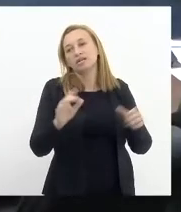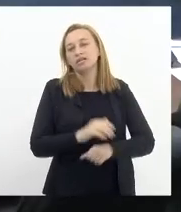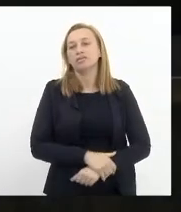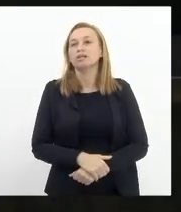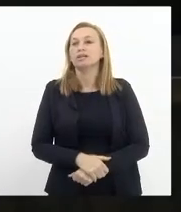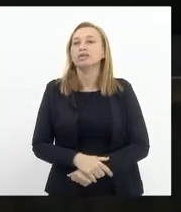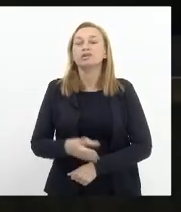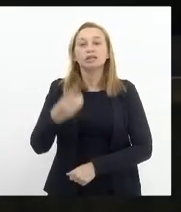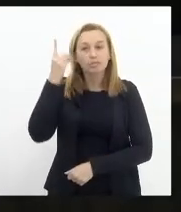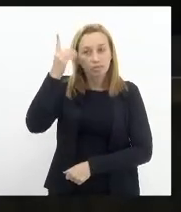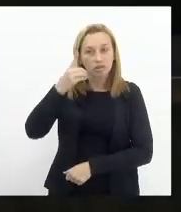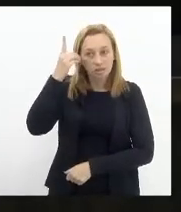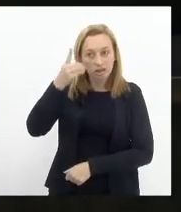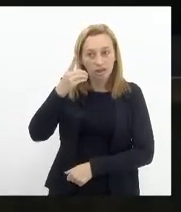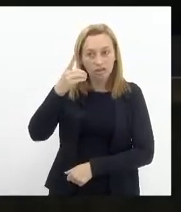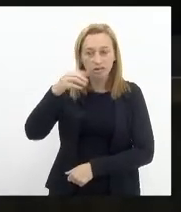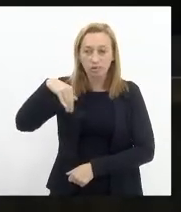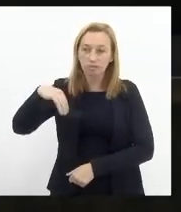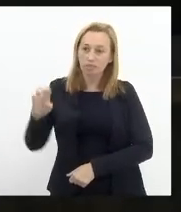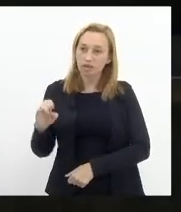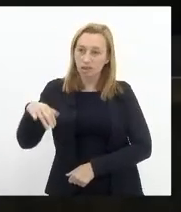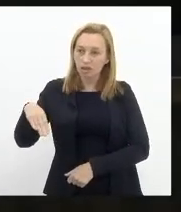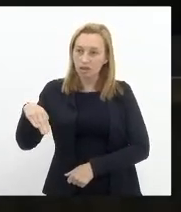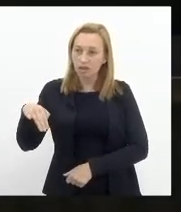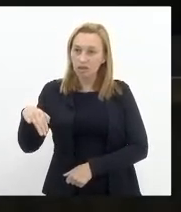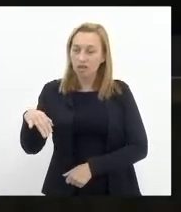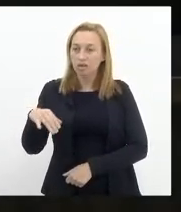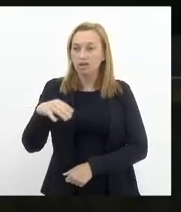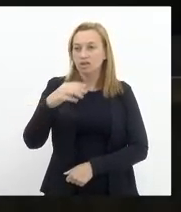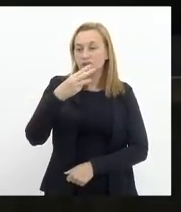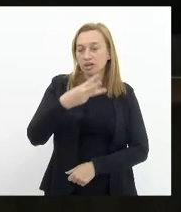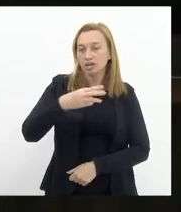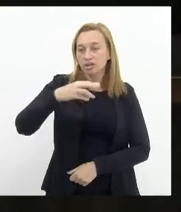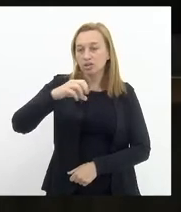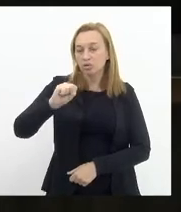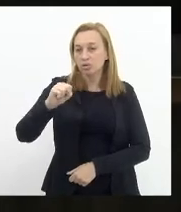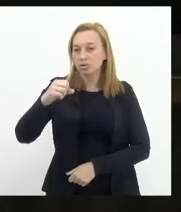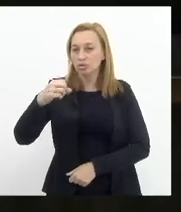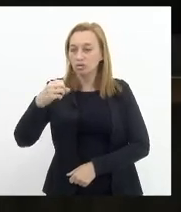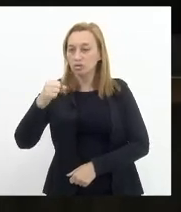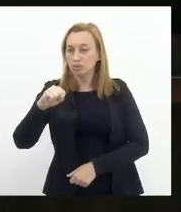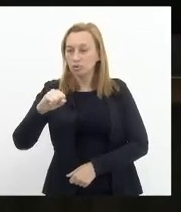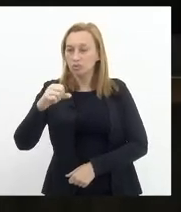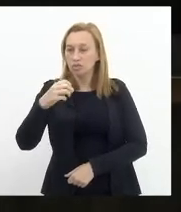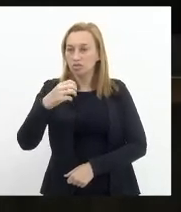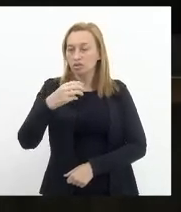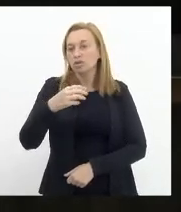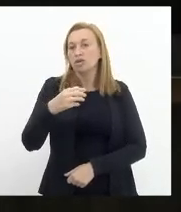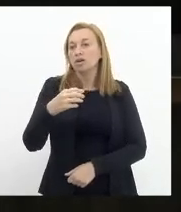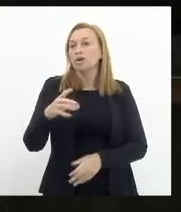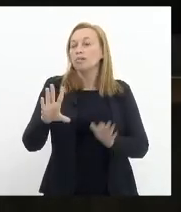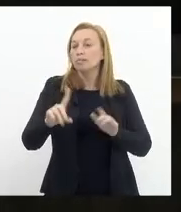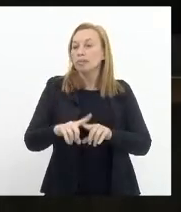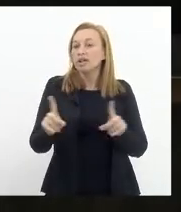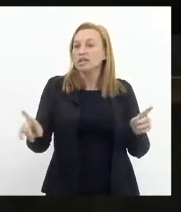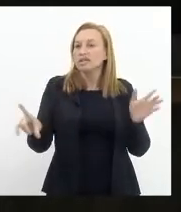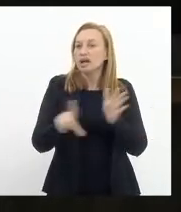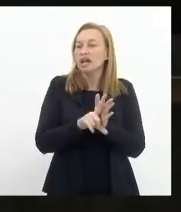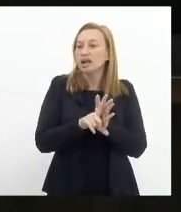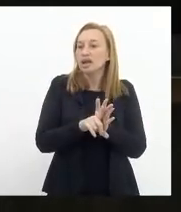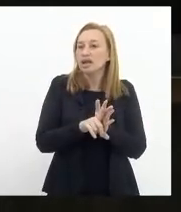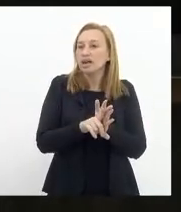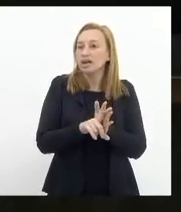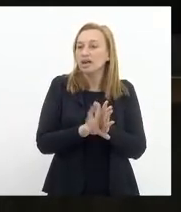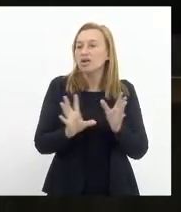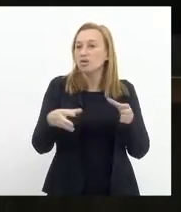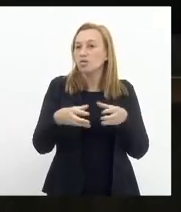eu falei aqui da lei 9383 mas a lei da Assembleia Legislativa do Estado do Rio de Janeiro do conjunto